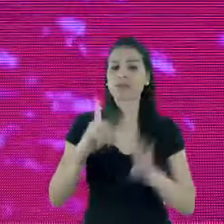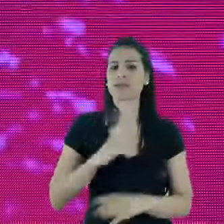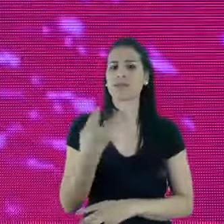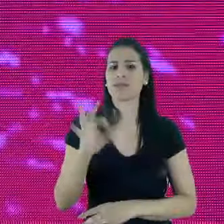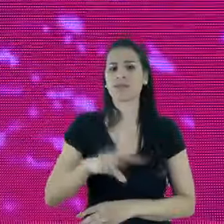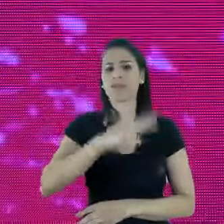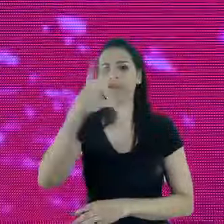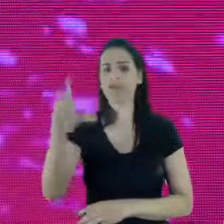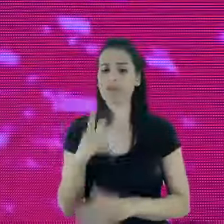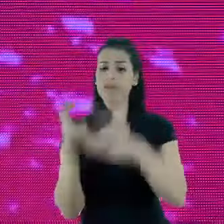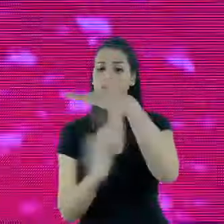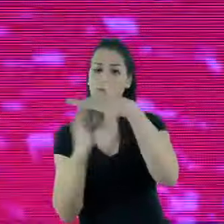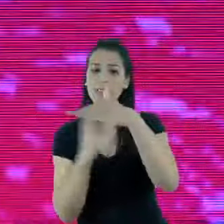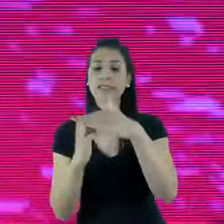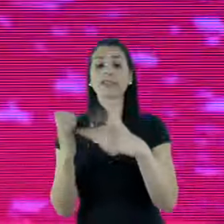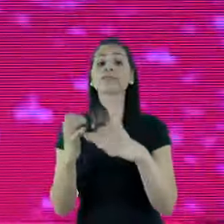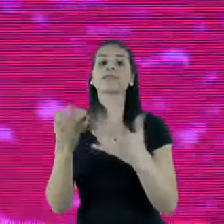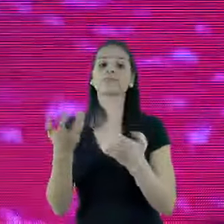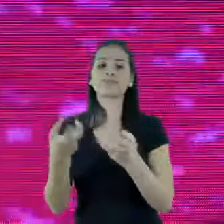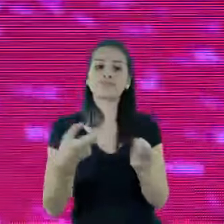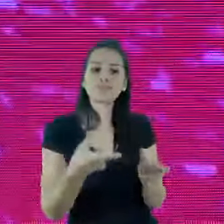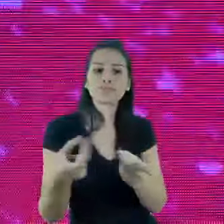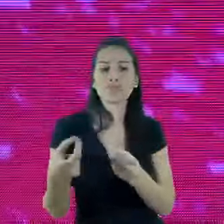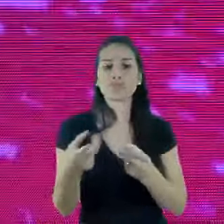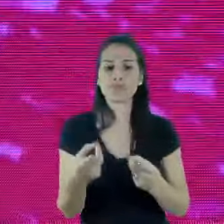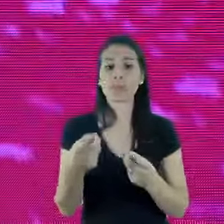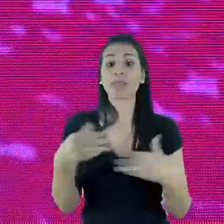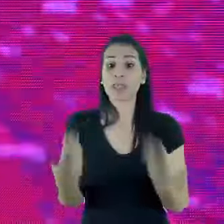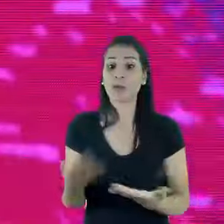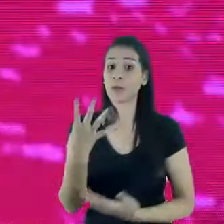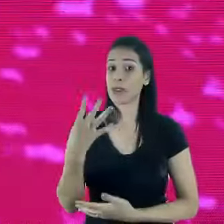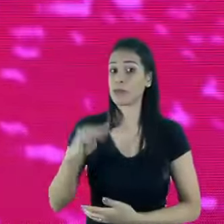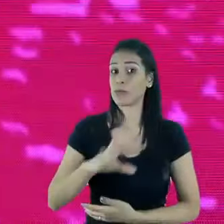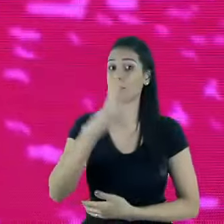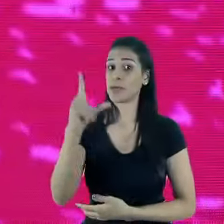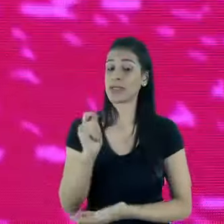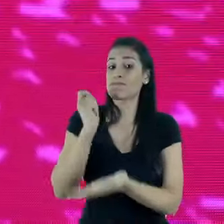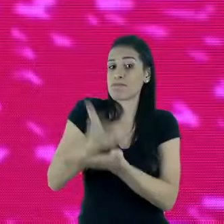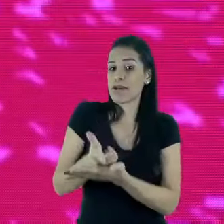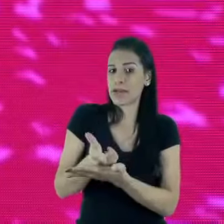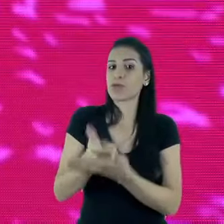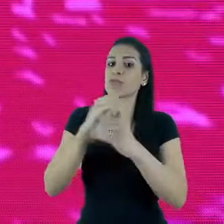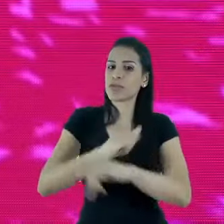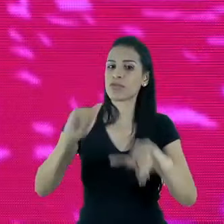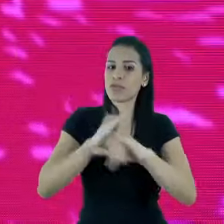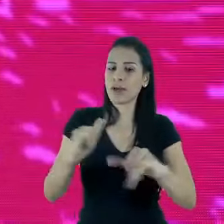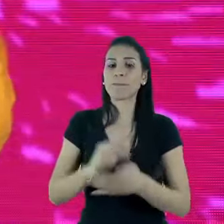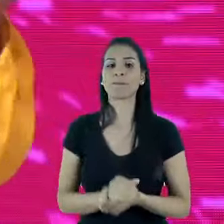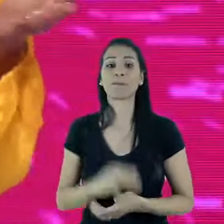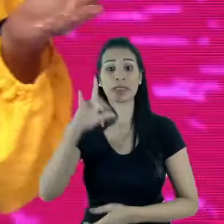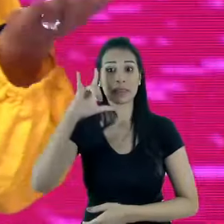possíveis clientes. Dessas, 4 milhões pagam por publicidade na plataforma. A missão do Instagram, nós